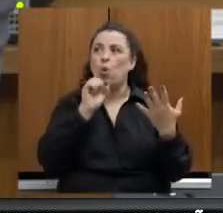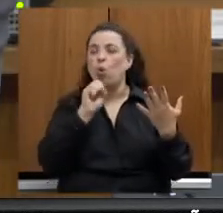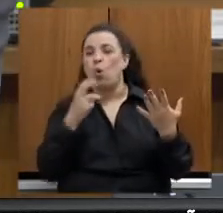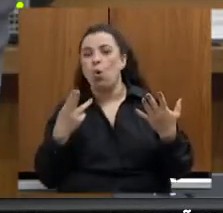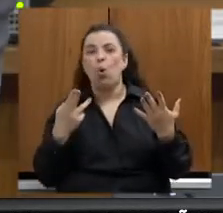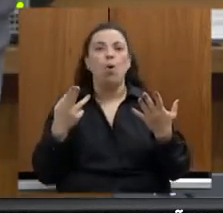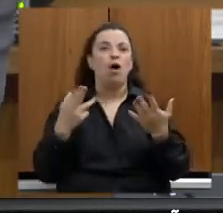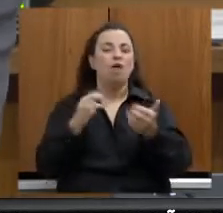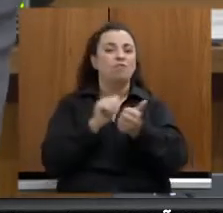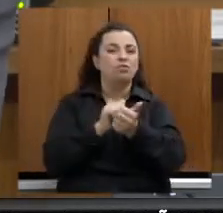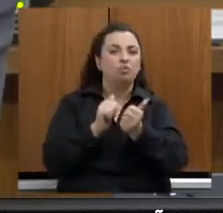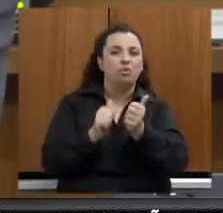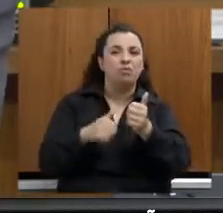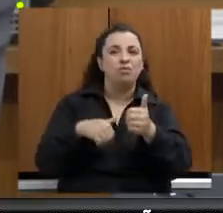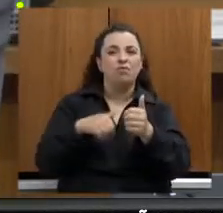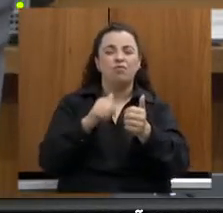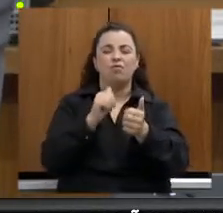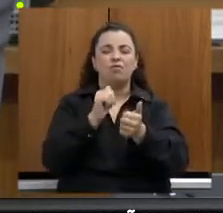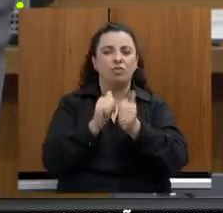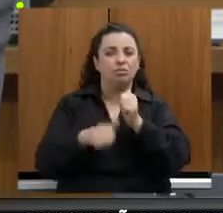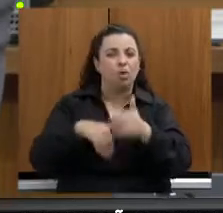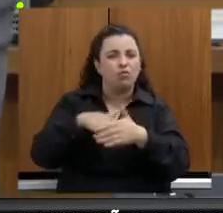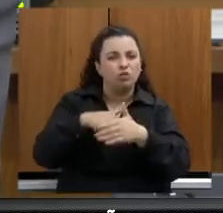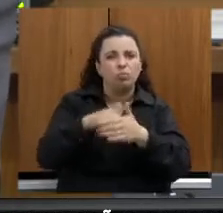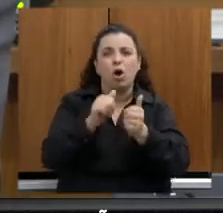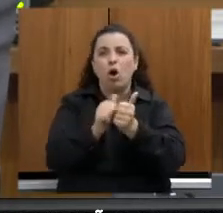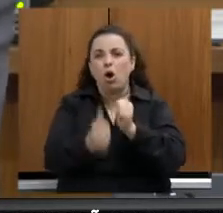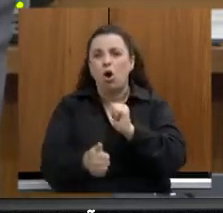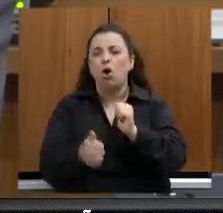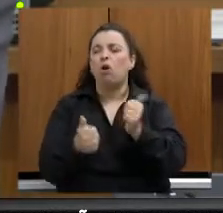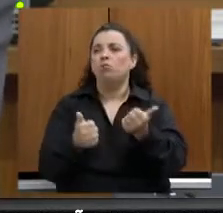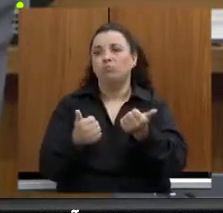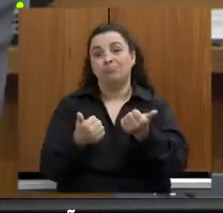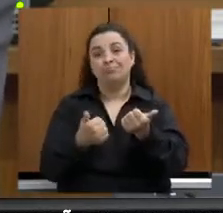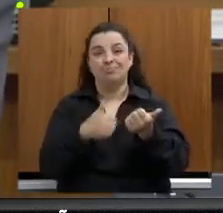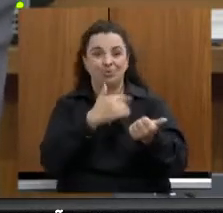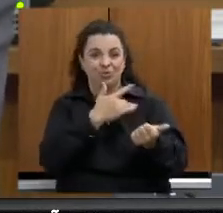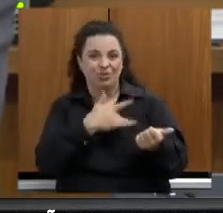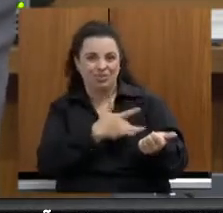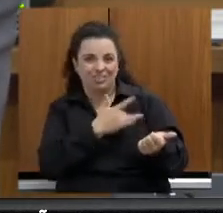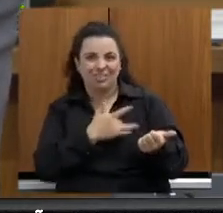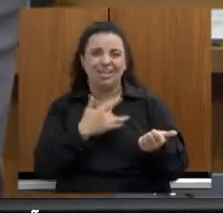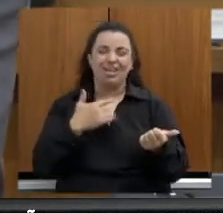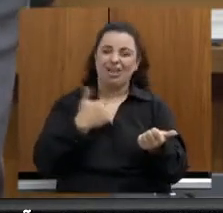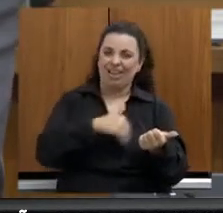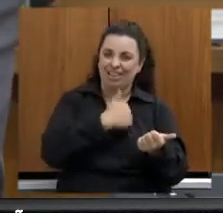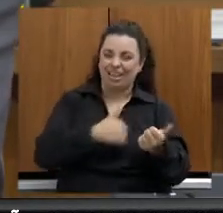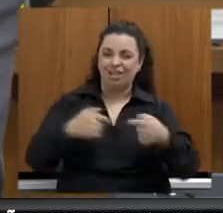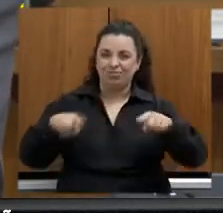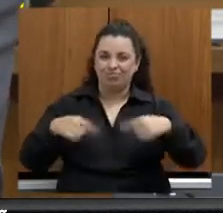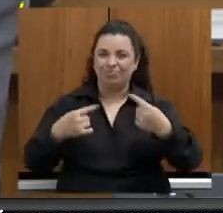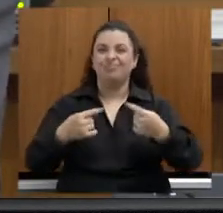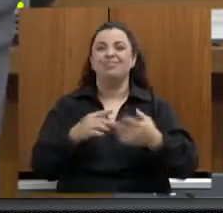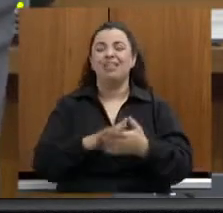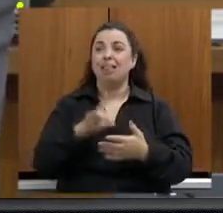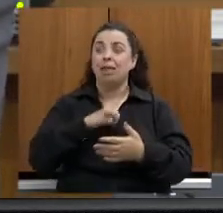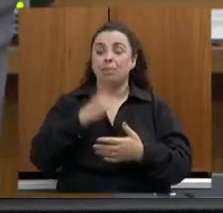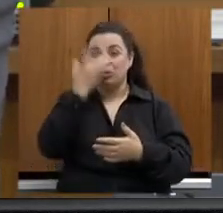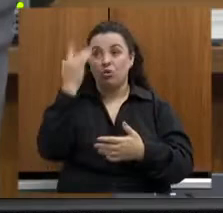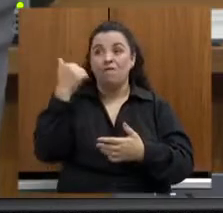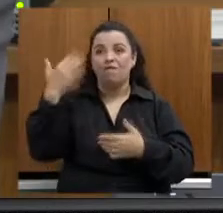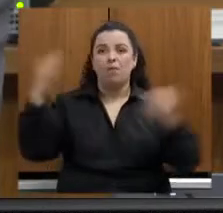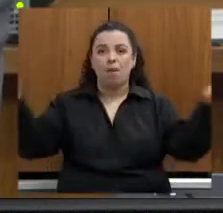cruzeiro, até, naturalmente, cruzeiro traz mais público de fora. É um fator de geração de